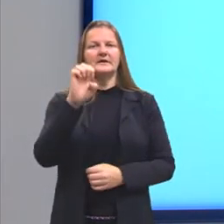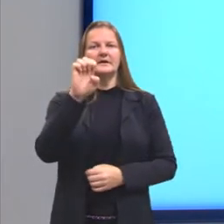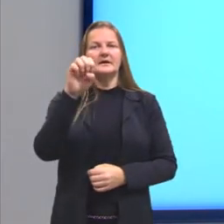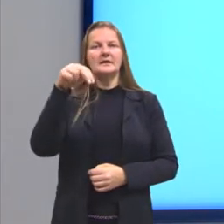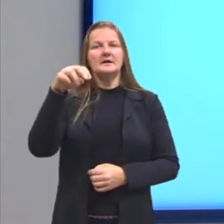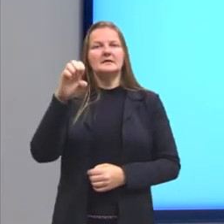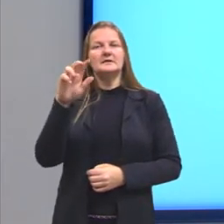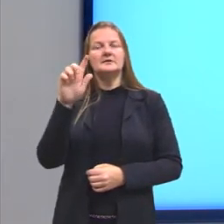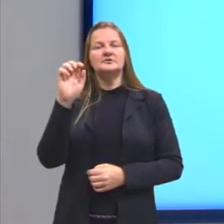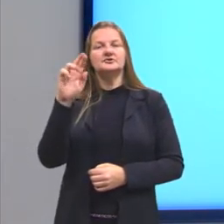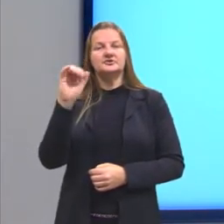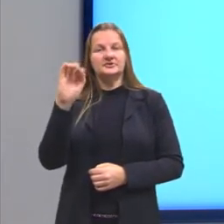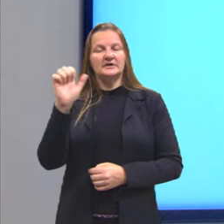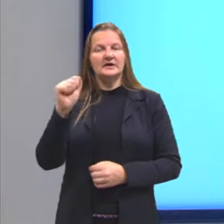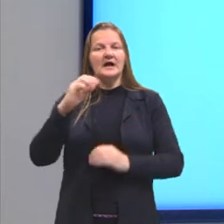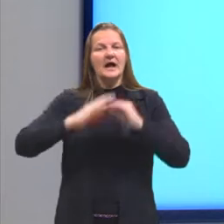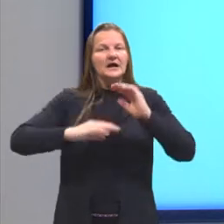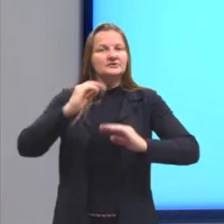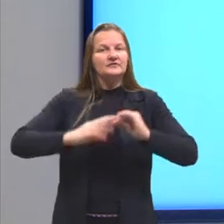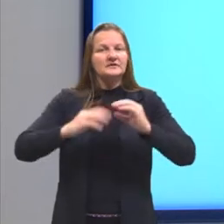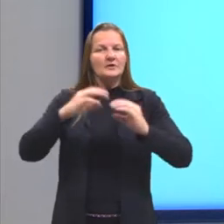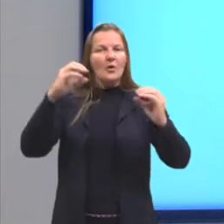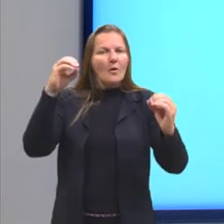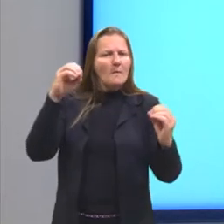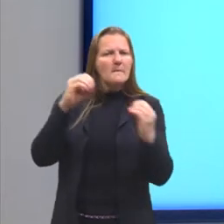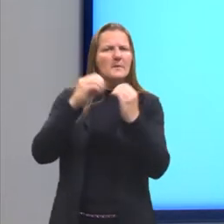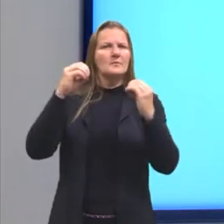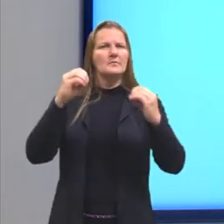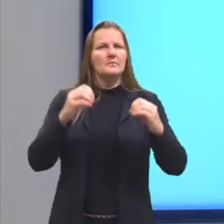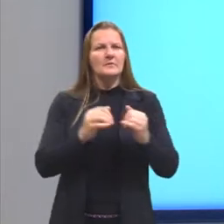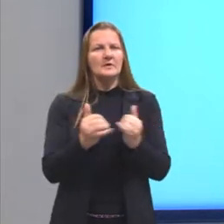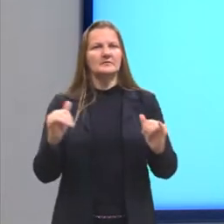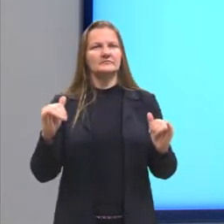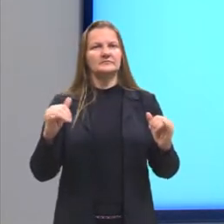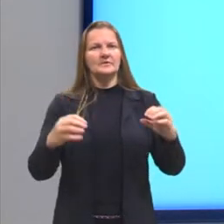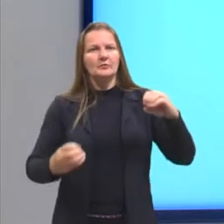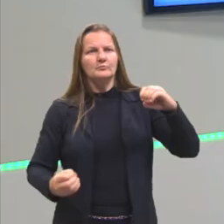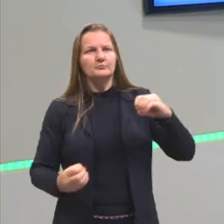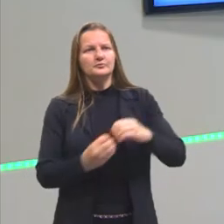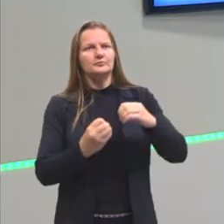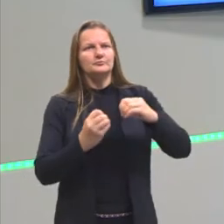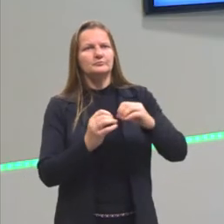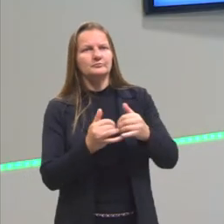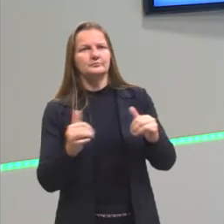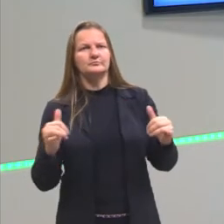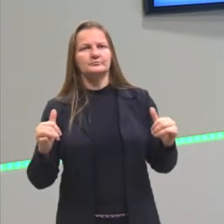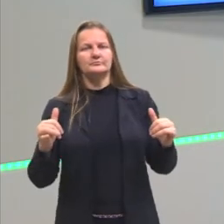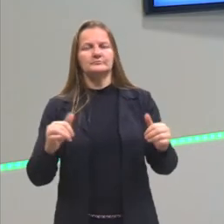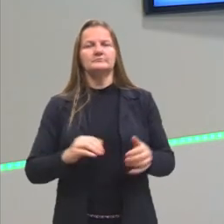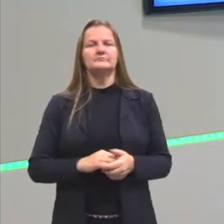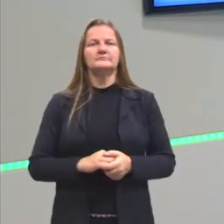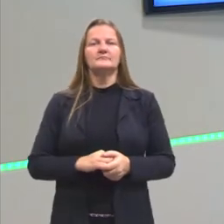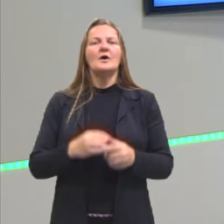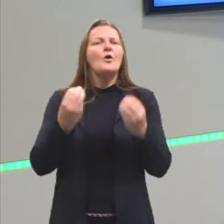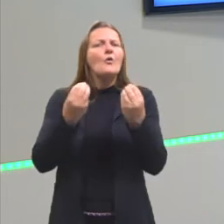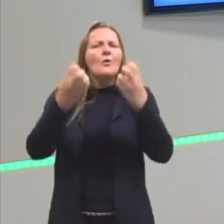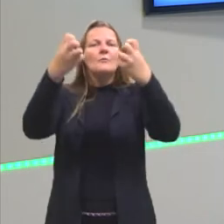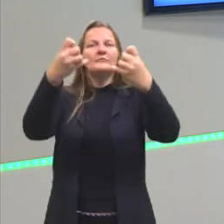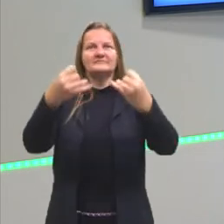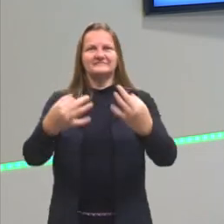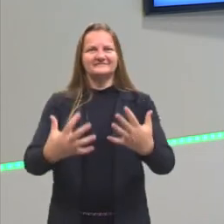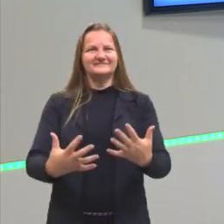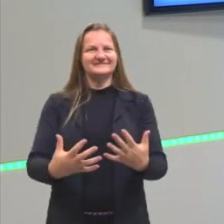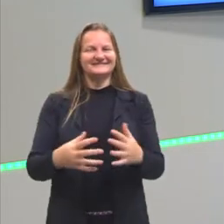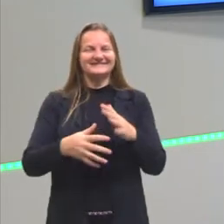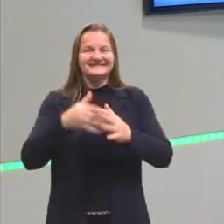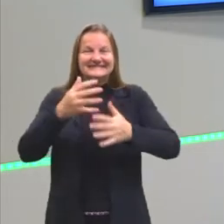de ativação, que é para ocorrer a formação do complexo ativado. Ah, mas a professora não falou ainda sobre